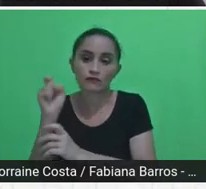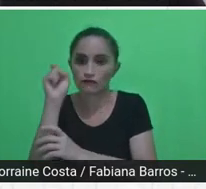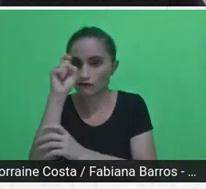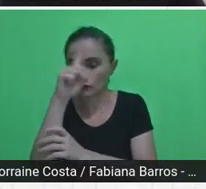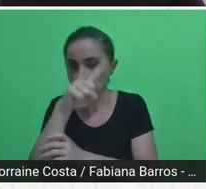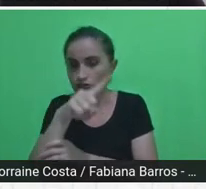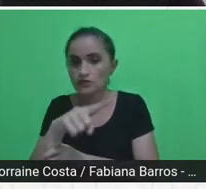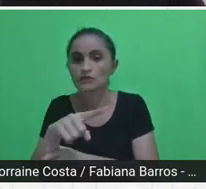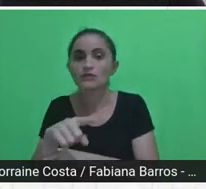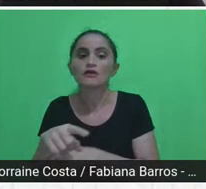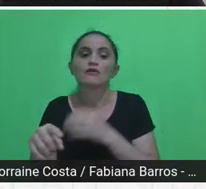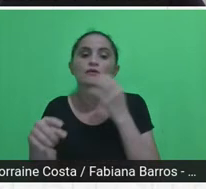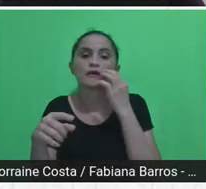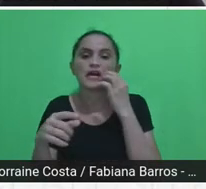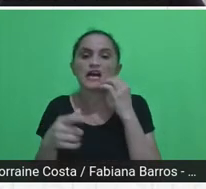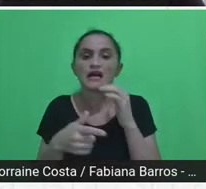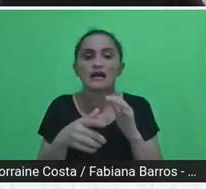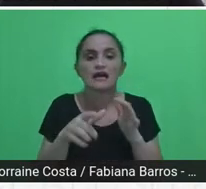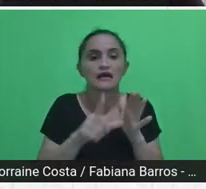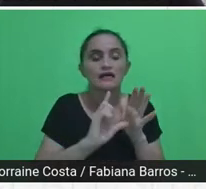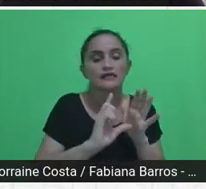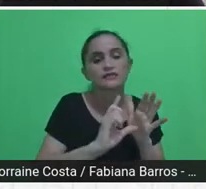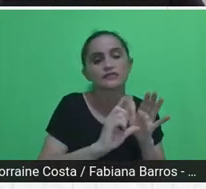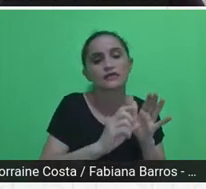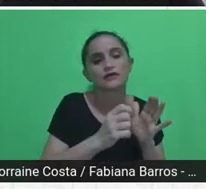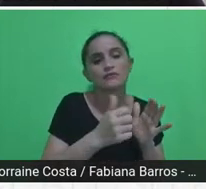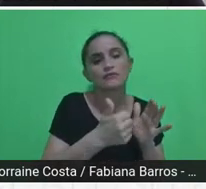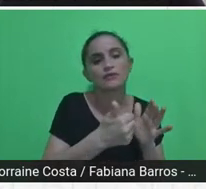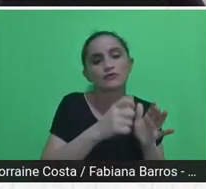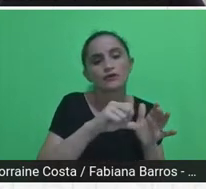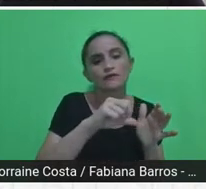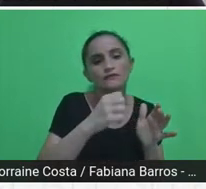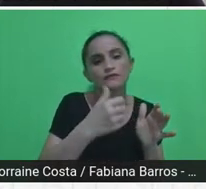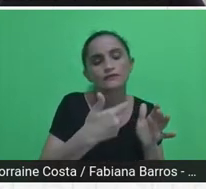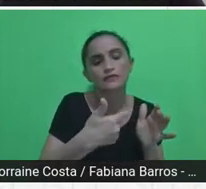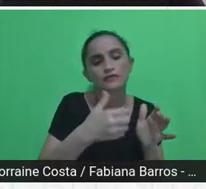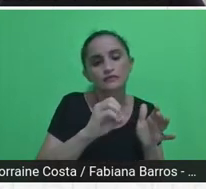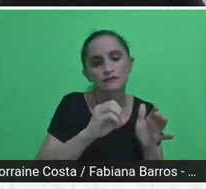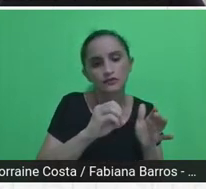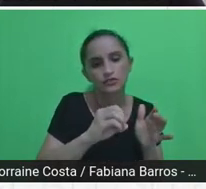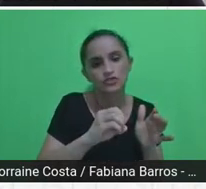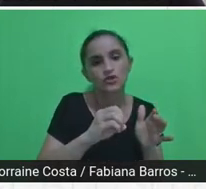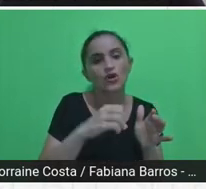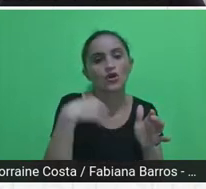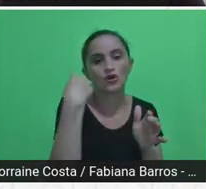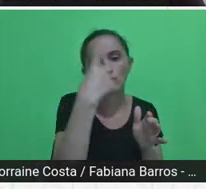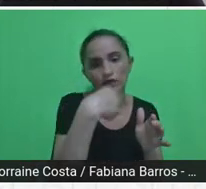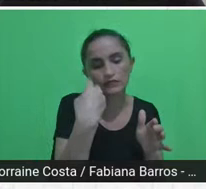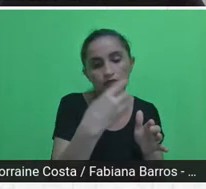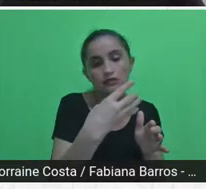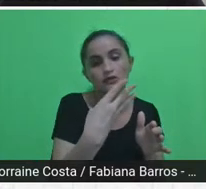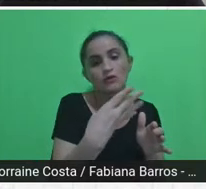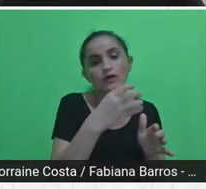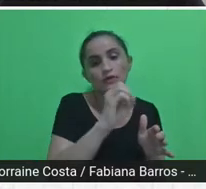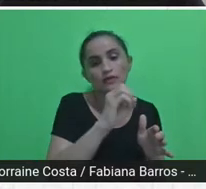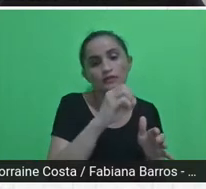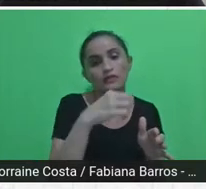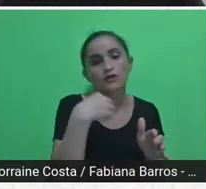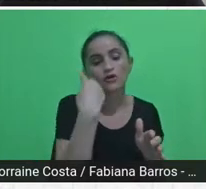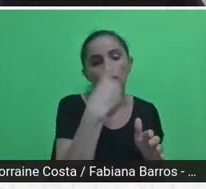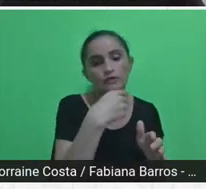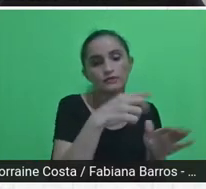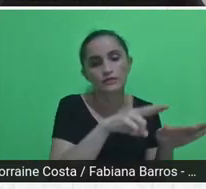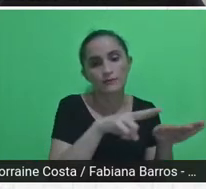significa uma dedicação integral de 40 horas semanais, com uma bolsa equivalente